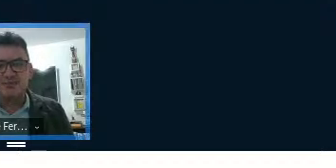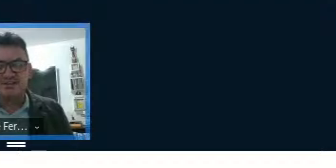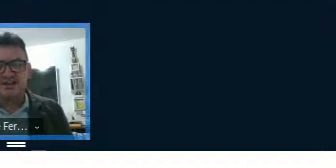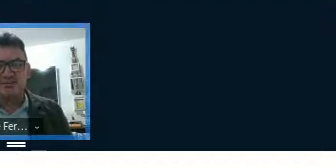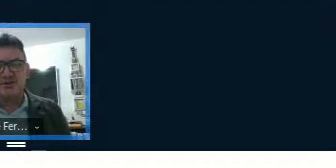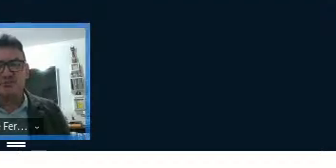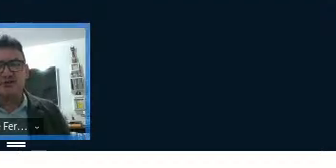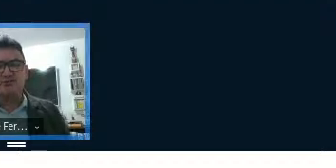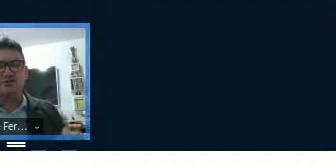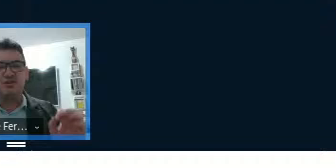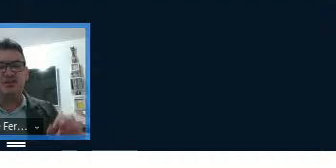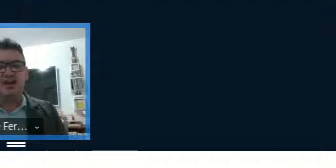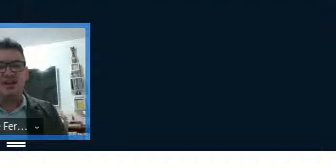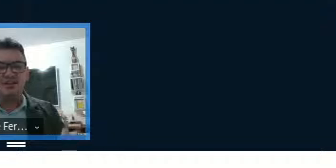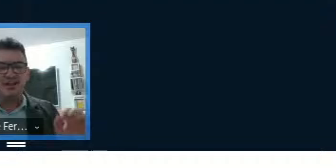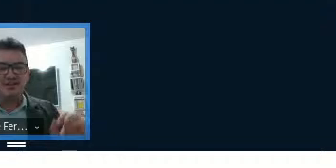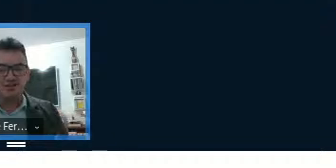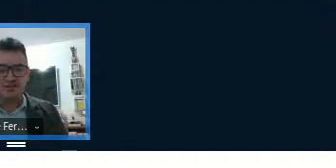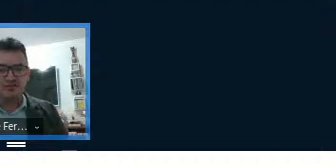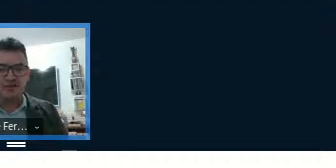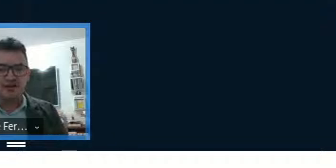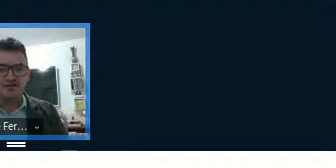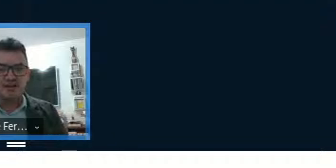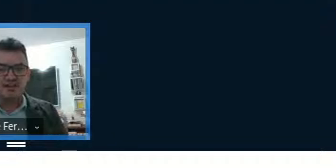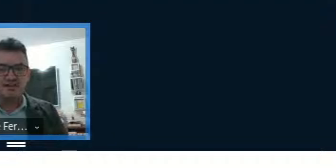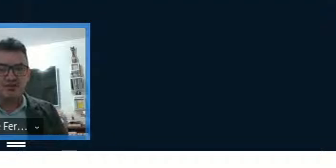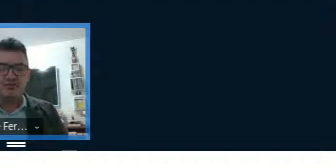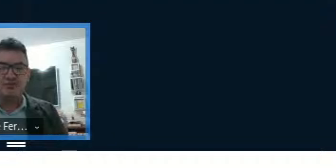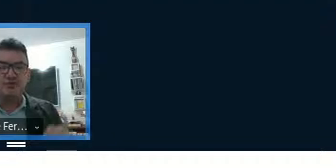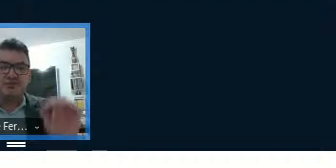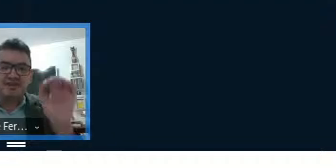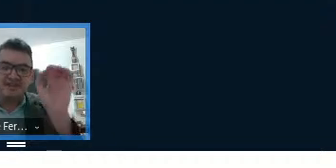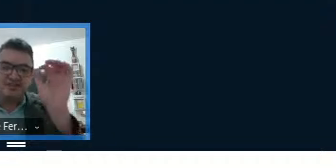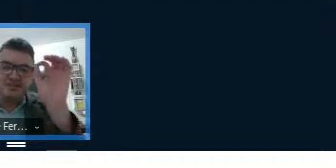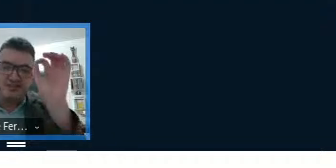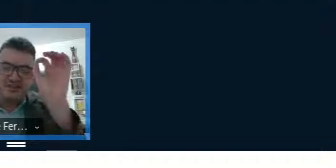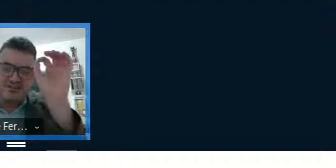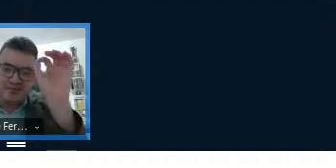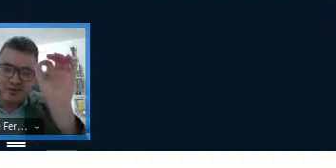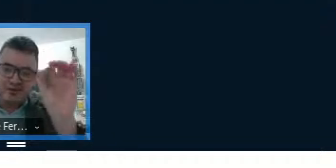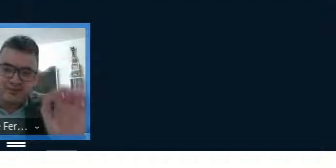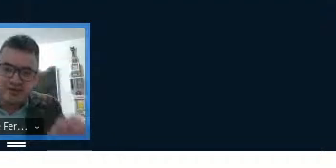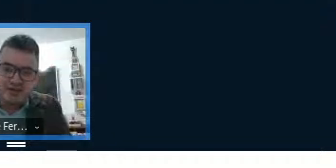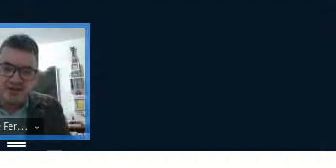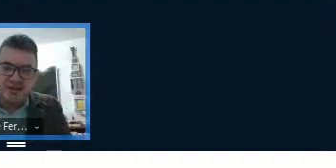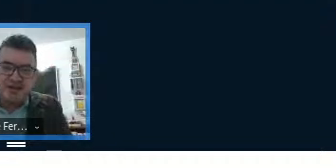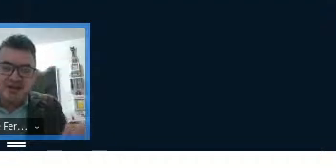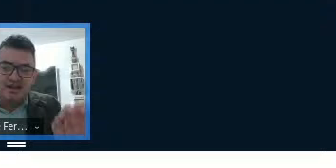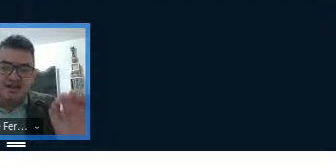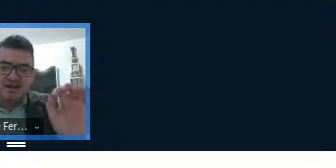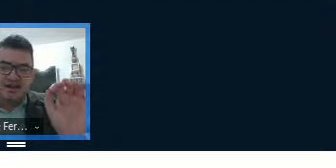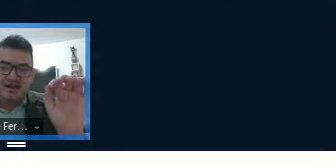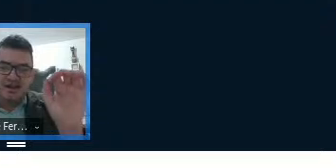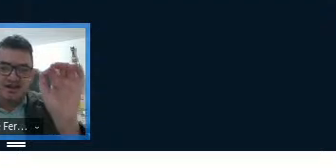Aqui, por exemplo, nós podemos notar, isso que eu estou falando, da questão do que faz sentido, essa forma